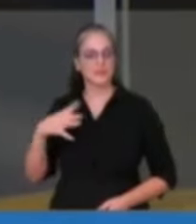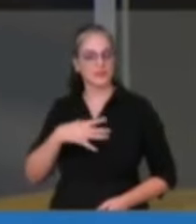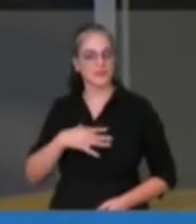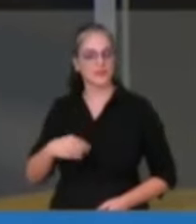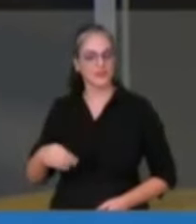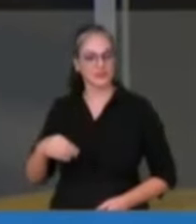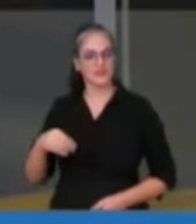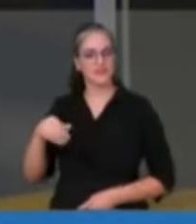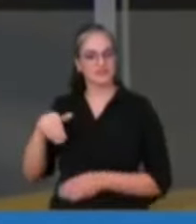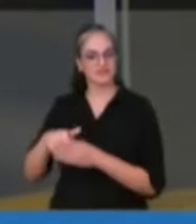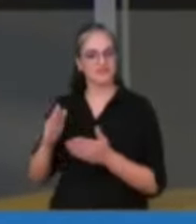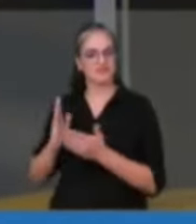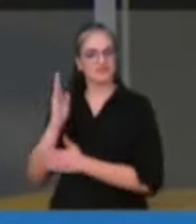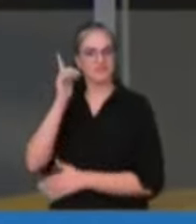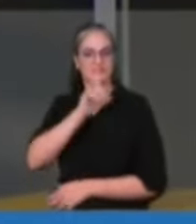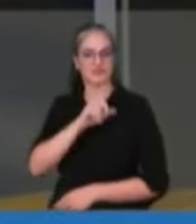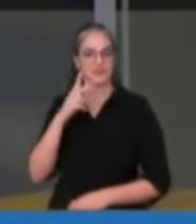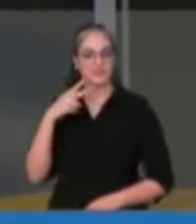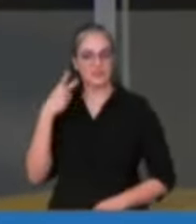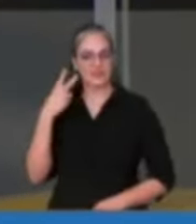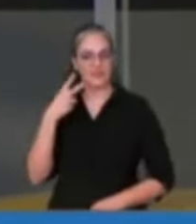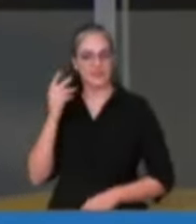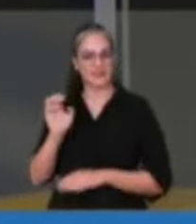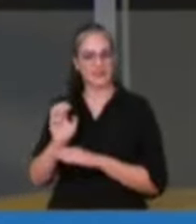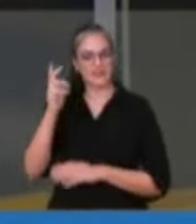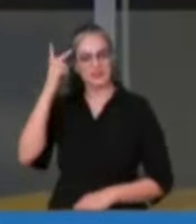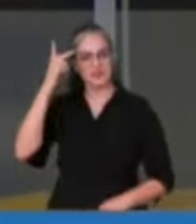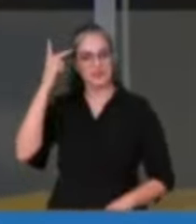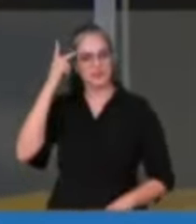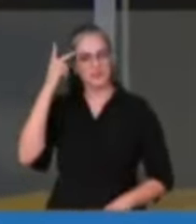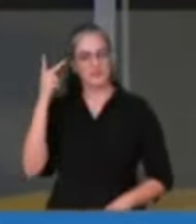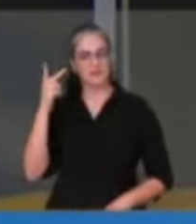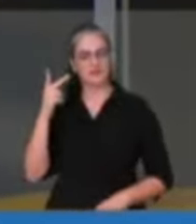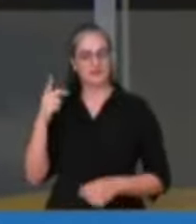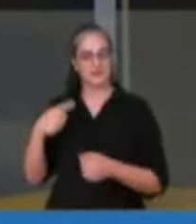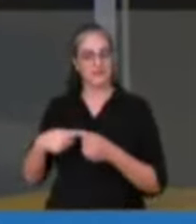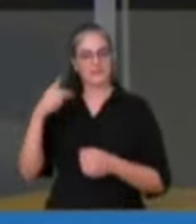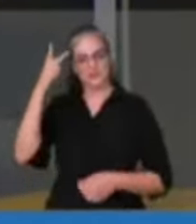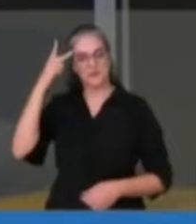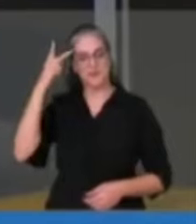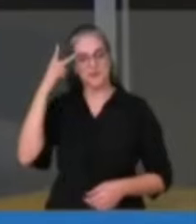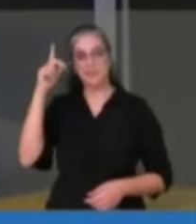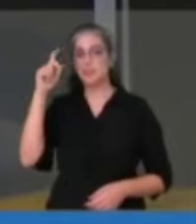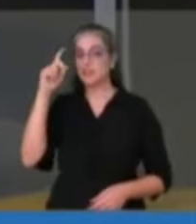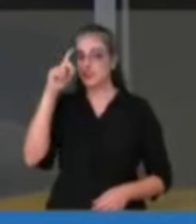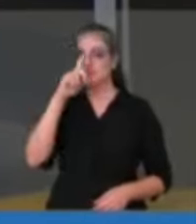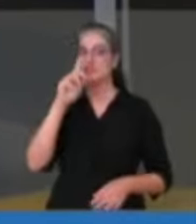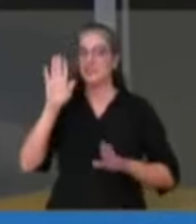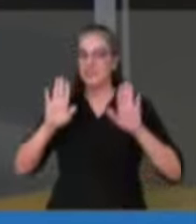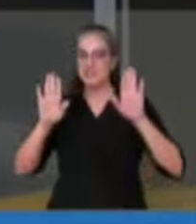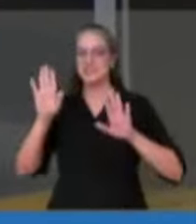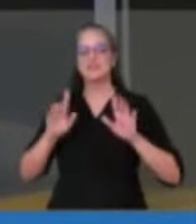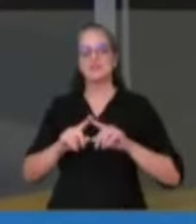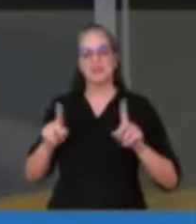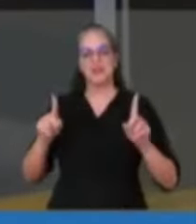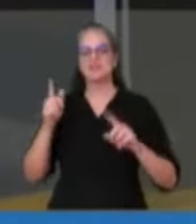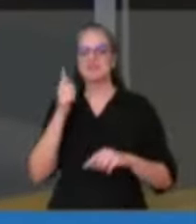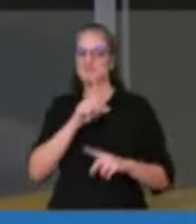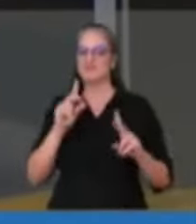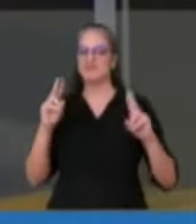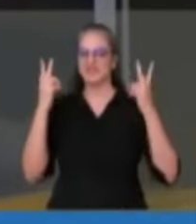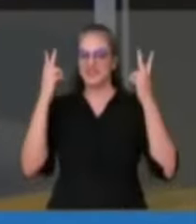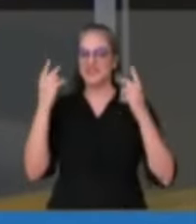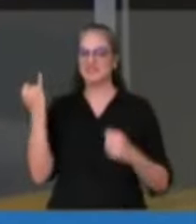nosso vereador na cidade de São Paulo. Meus parabéns, foi uma eleição muito difícil e essa vitória foi importante.